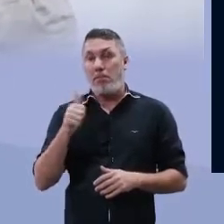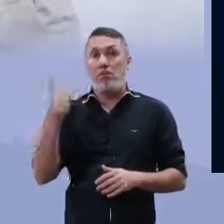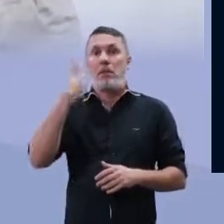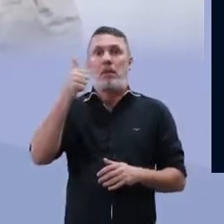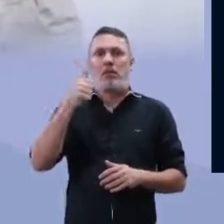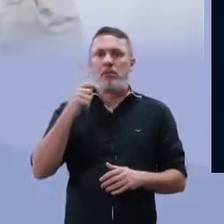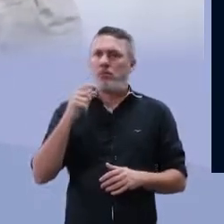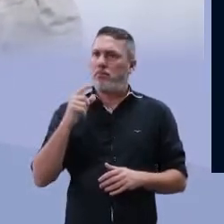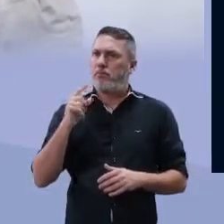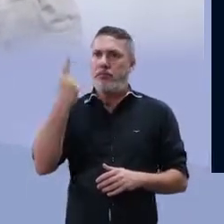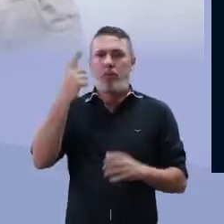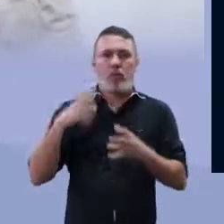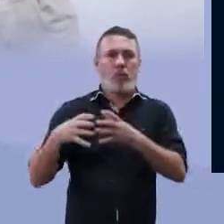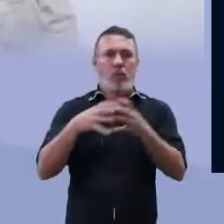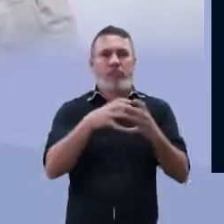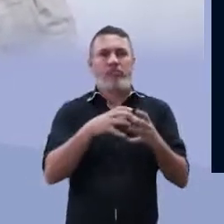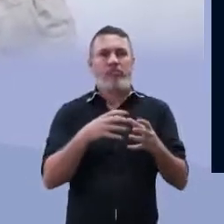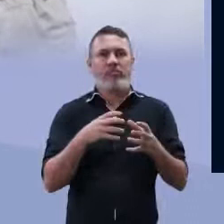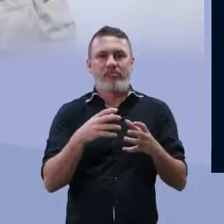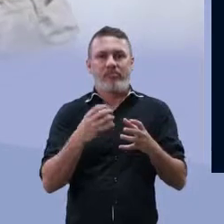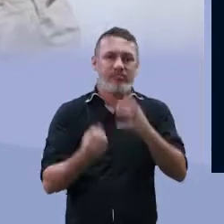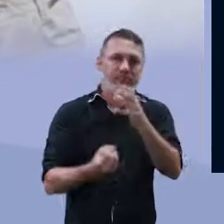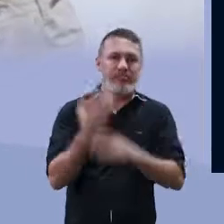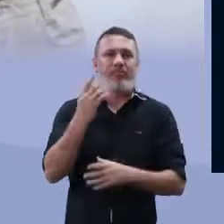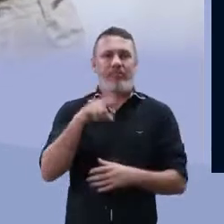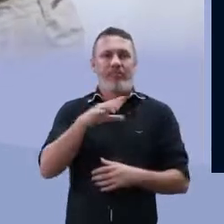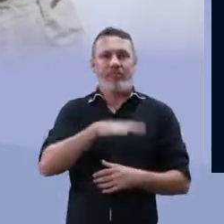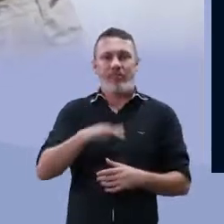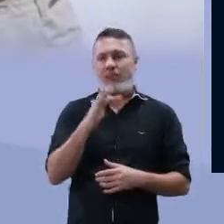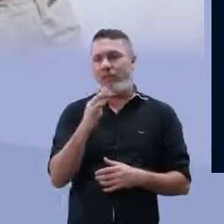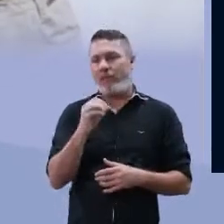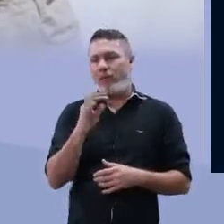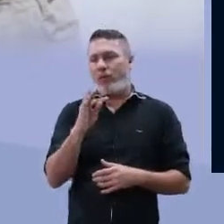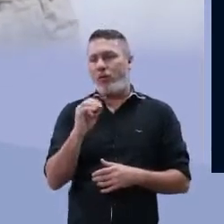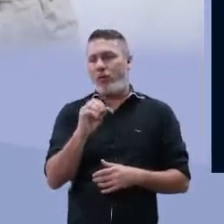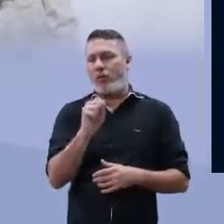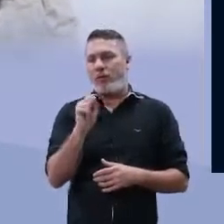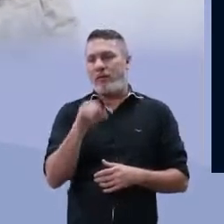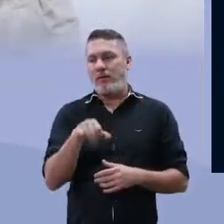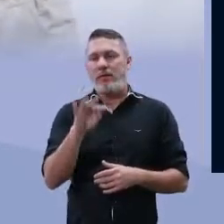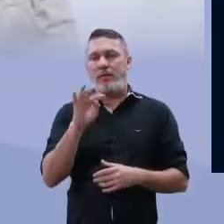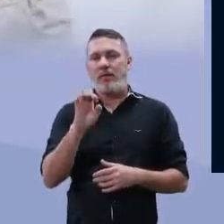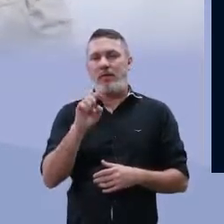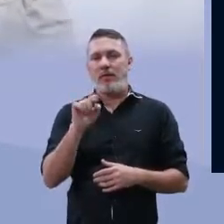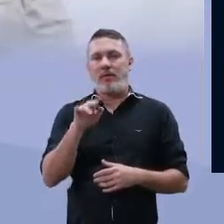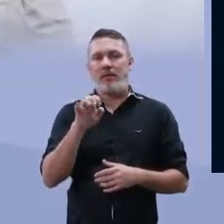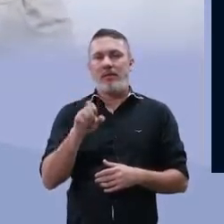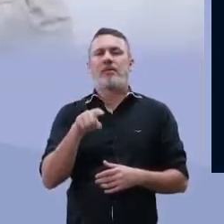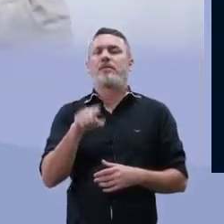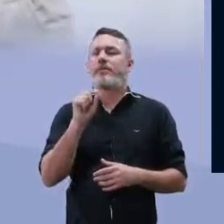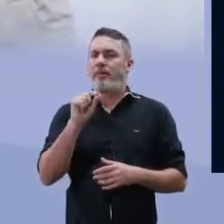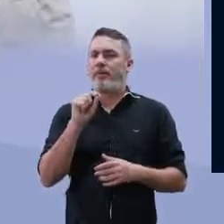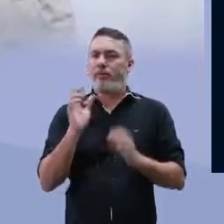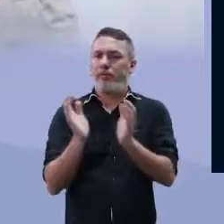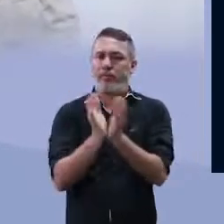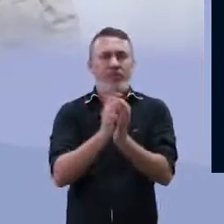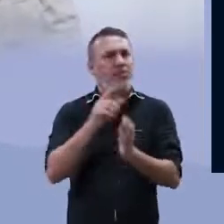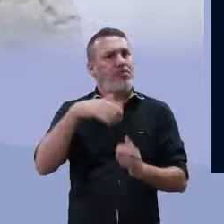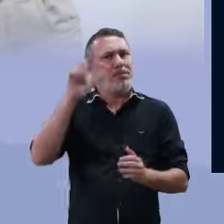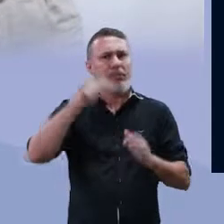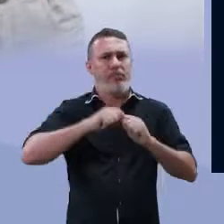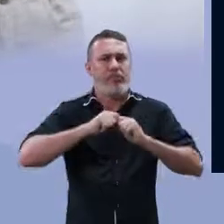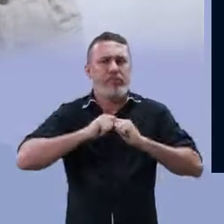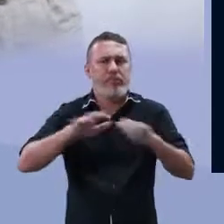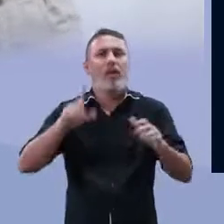primeiros seres fotossintetizantes. Então elas são extremamente importantes, porque elas fazem parte do nosso fitoplâncton.